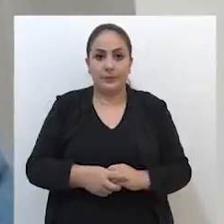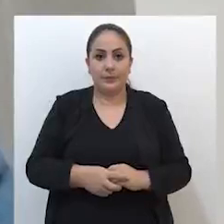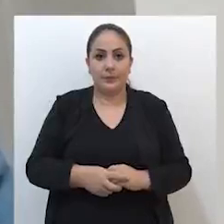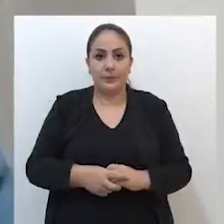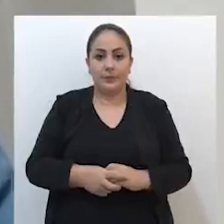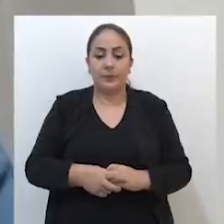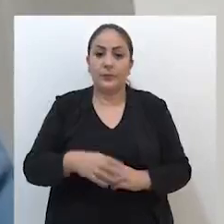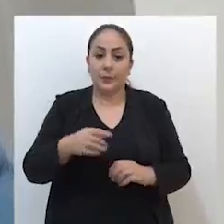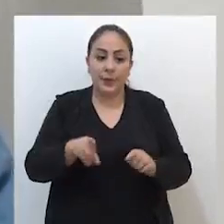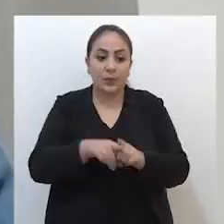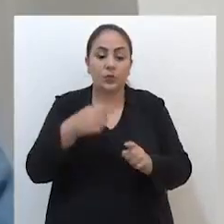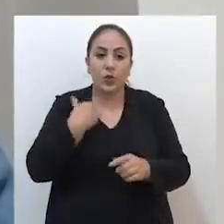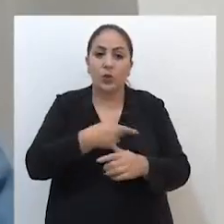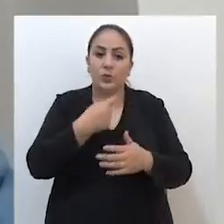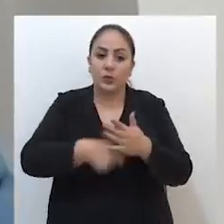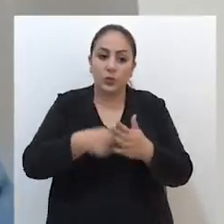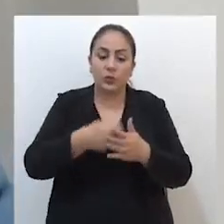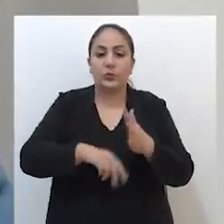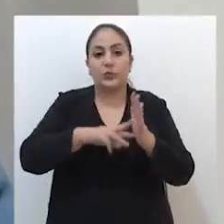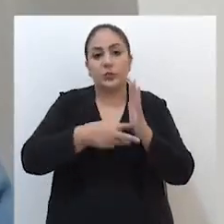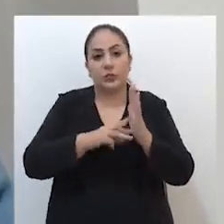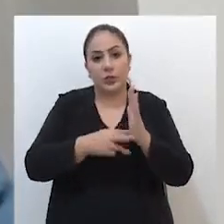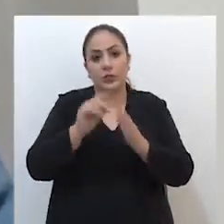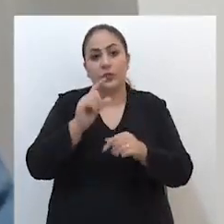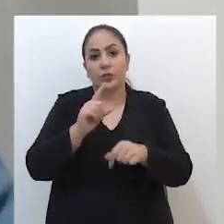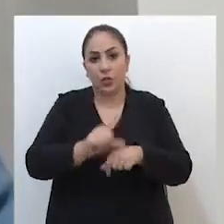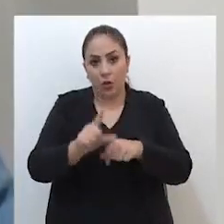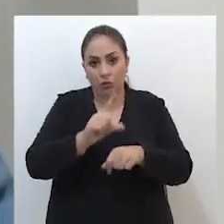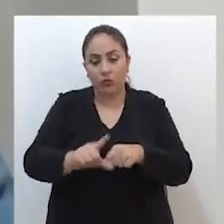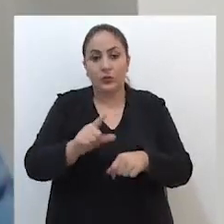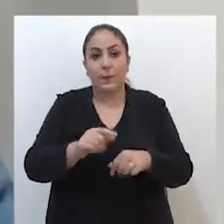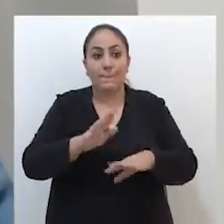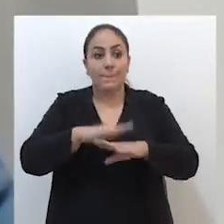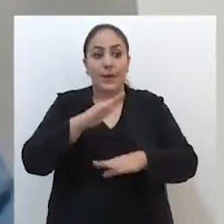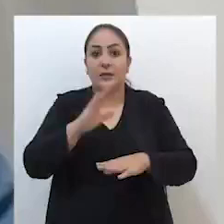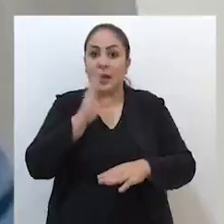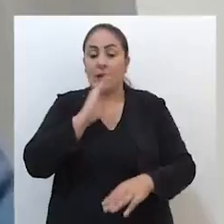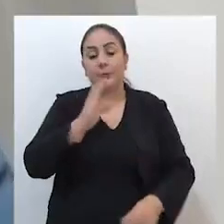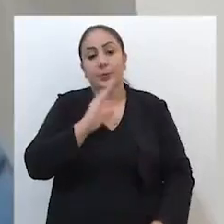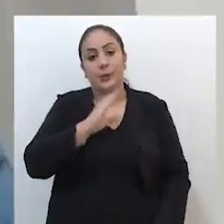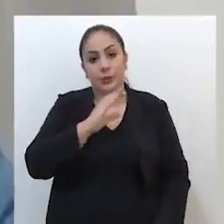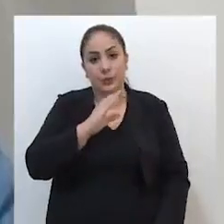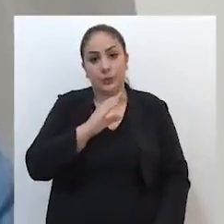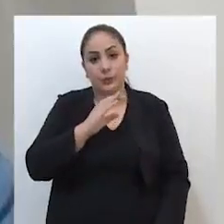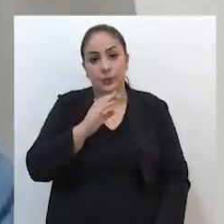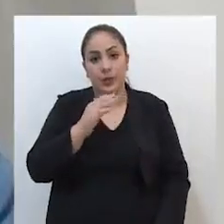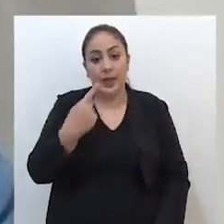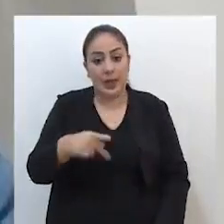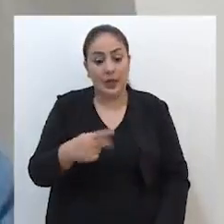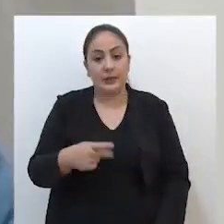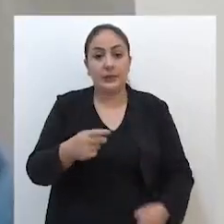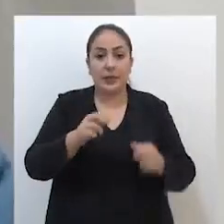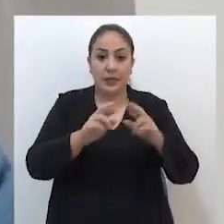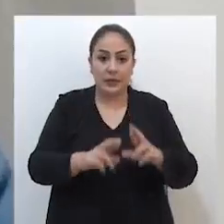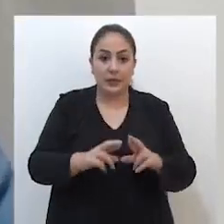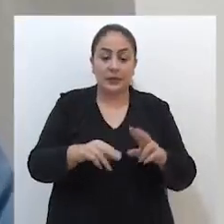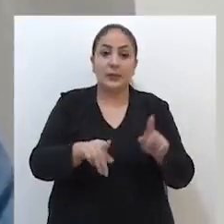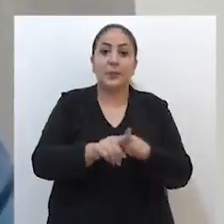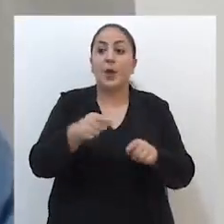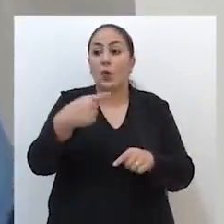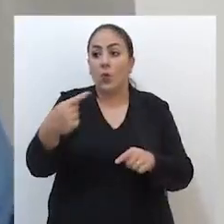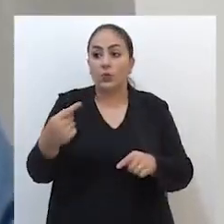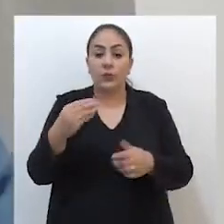e fica também a nossa luta do centro de lojas, e assim, para que o mais breve possível, esse